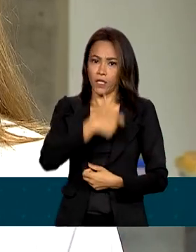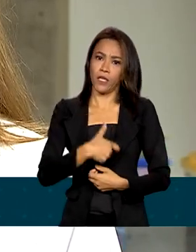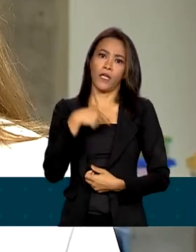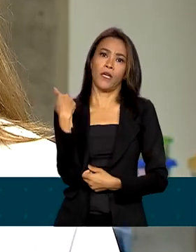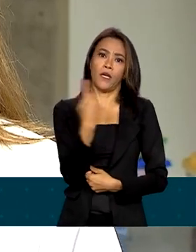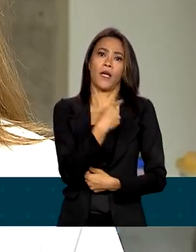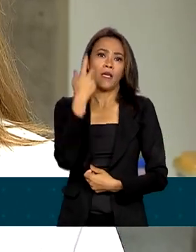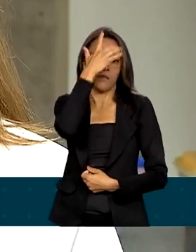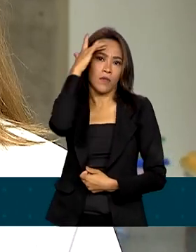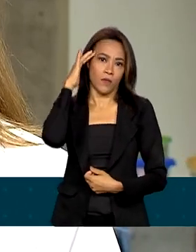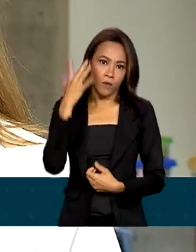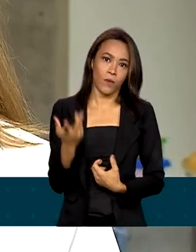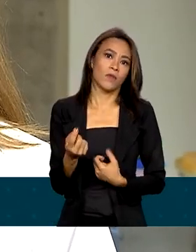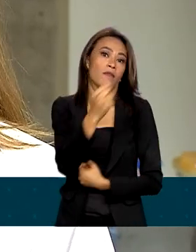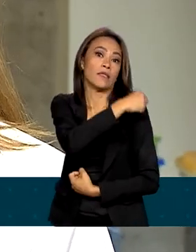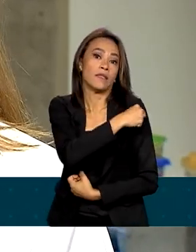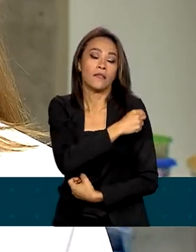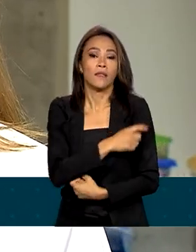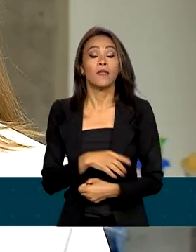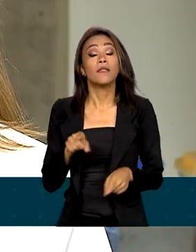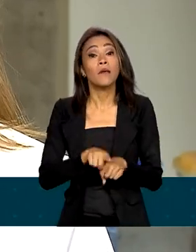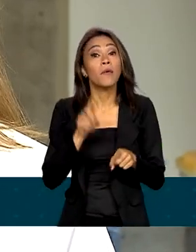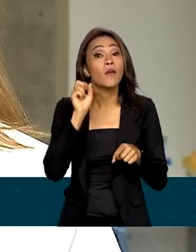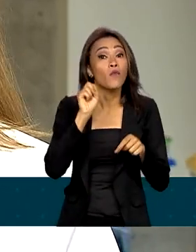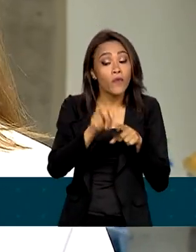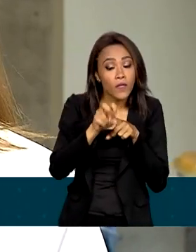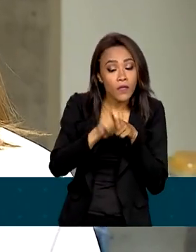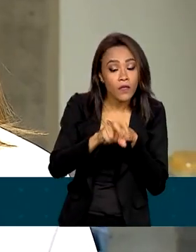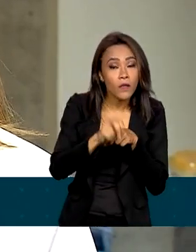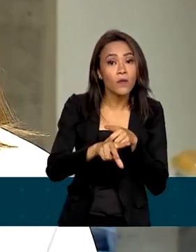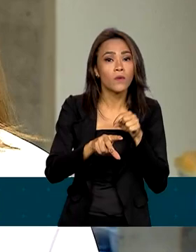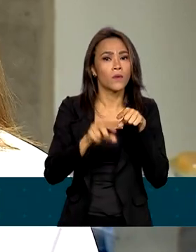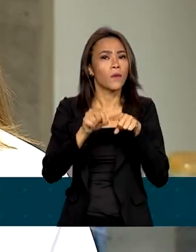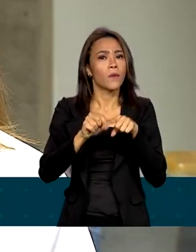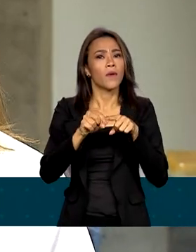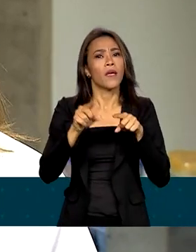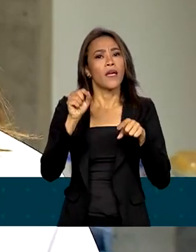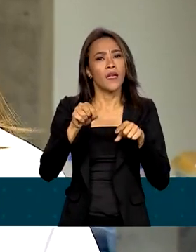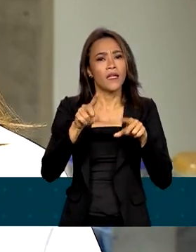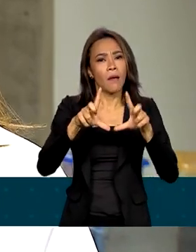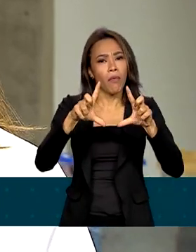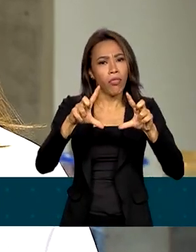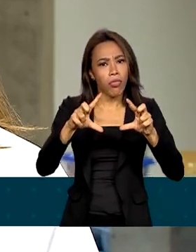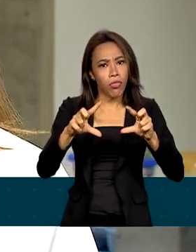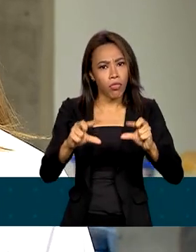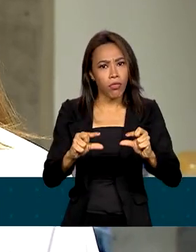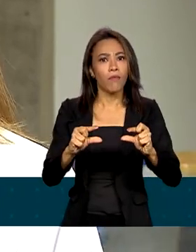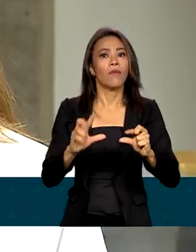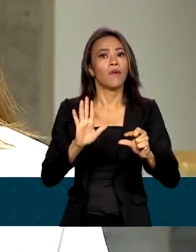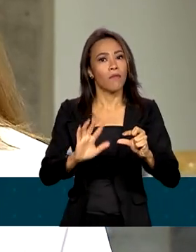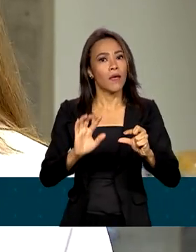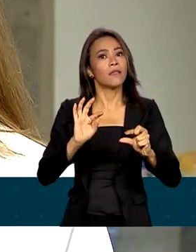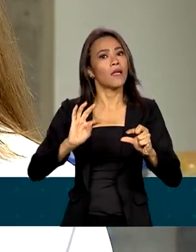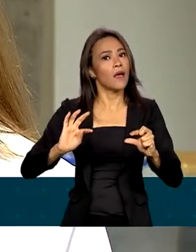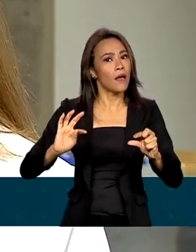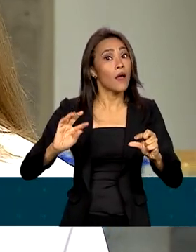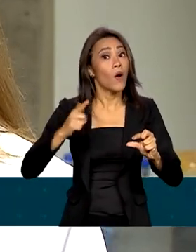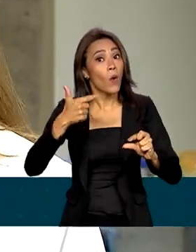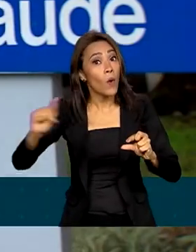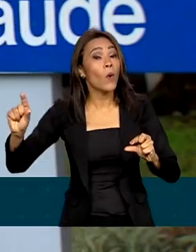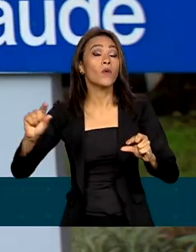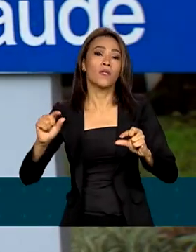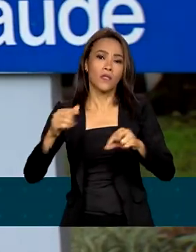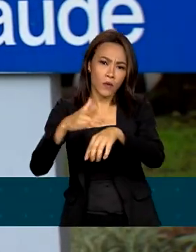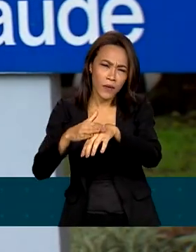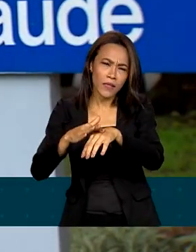a gente tem uma questão com relação ao vírus, que ele está menos, é mais infectivo, mas ele está causando doenças menos graves.